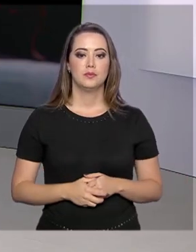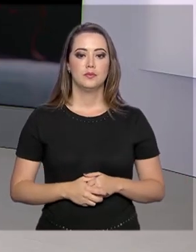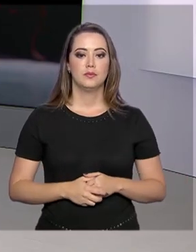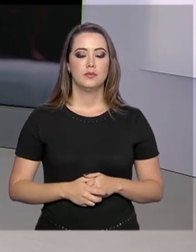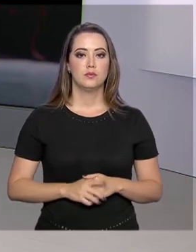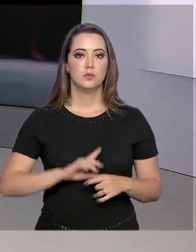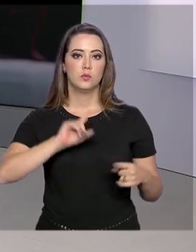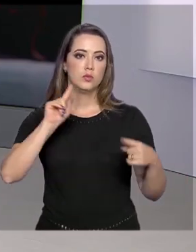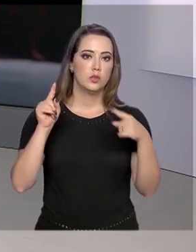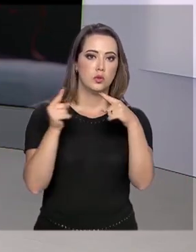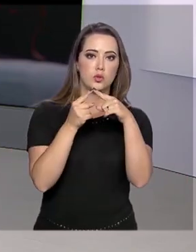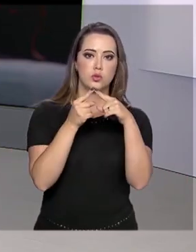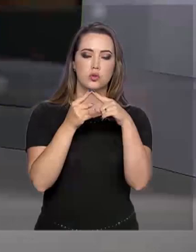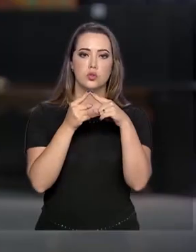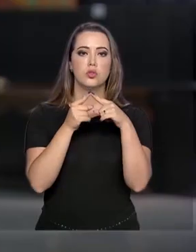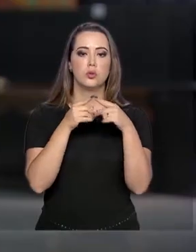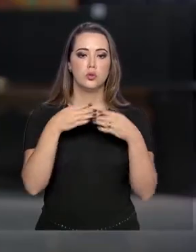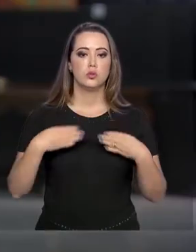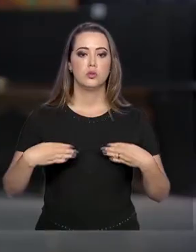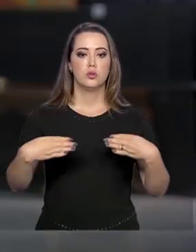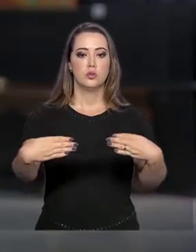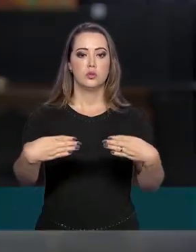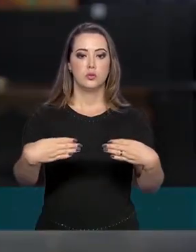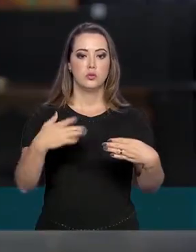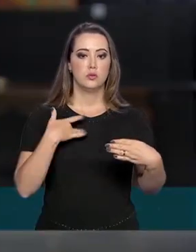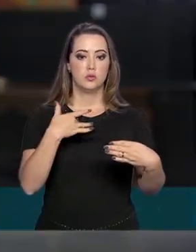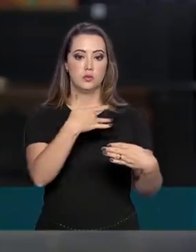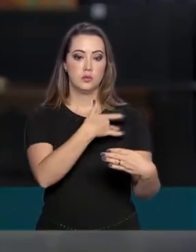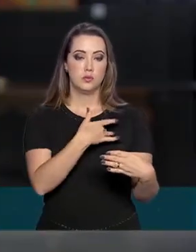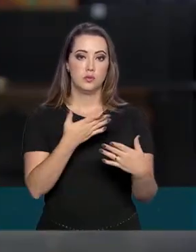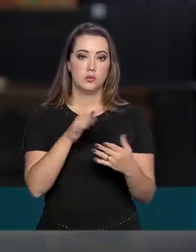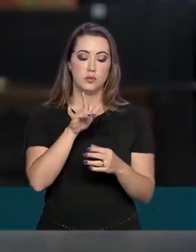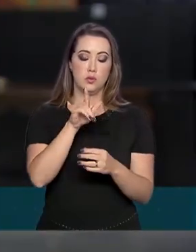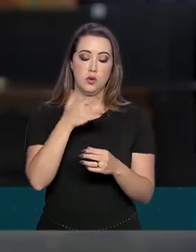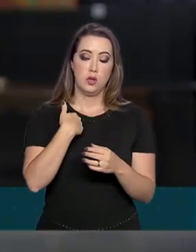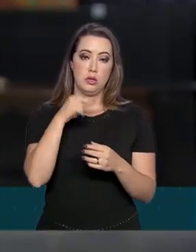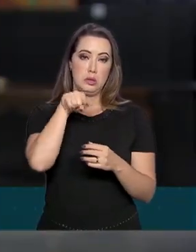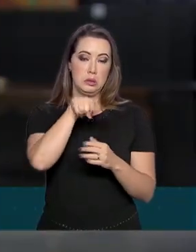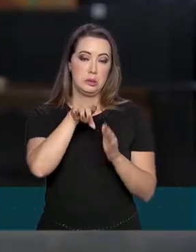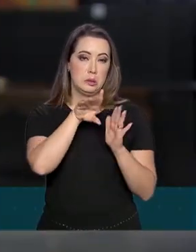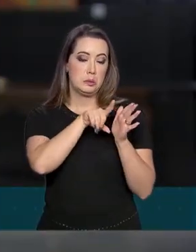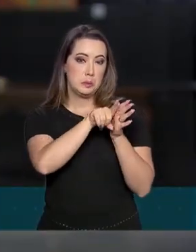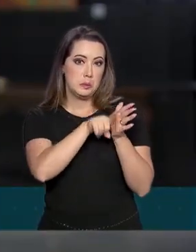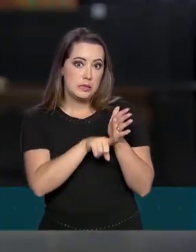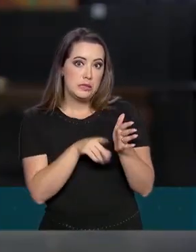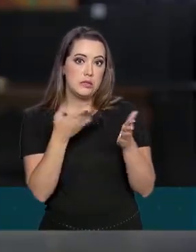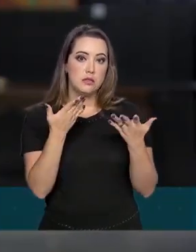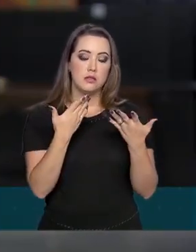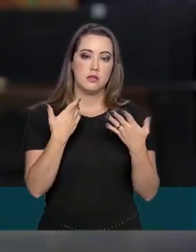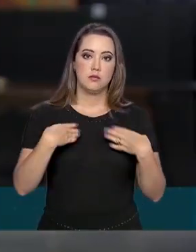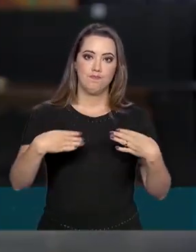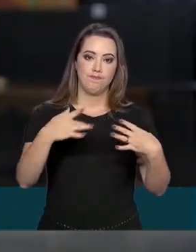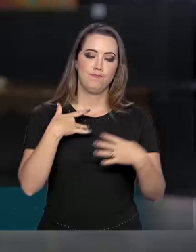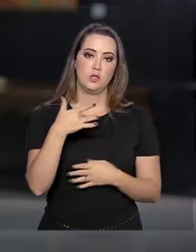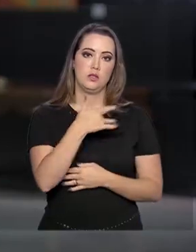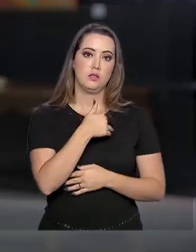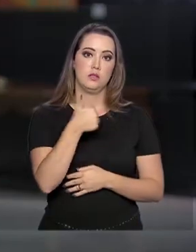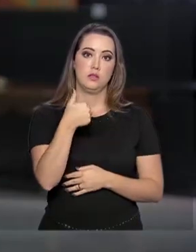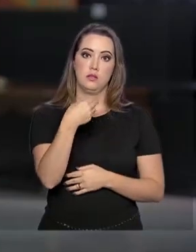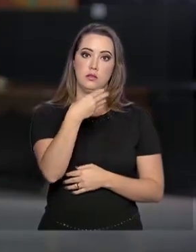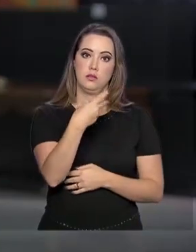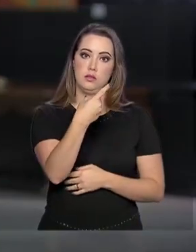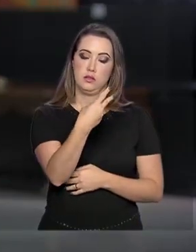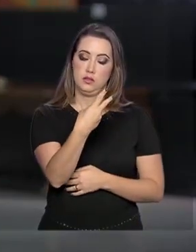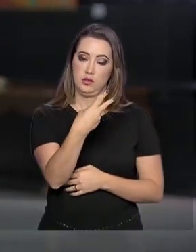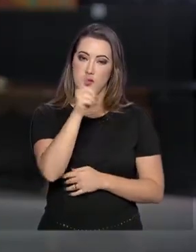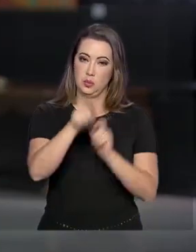De acordo com o Ministério da Saúde, Roberto, o boletim epidemiológico divulgado agora há pouco são 132 casos suspeitos e